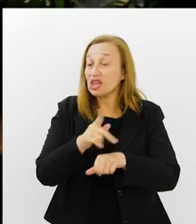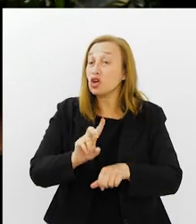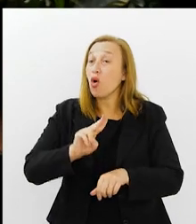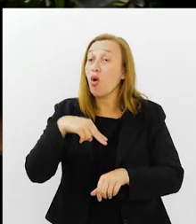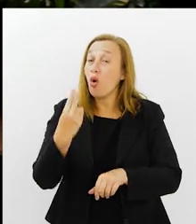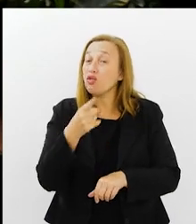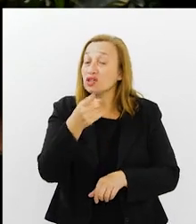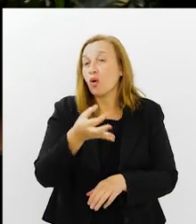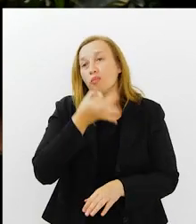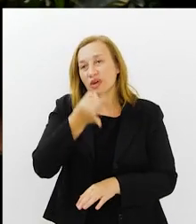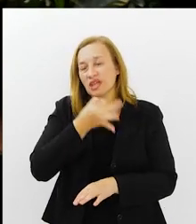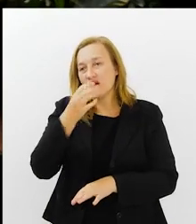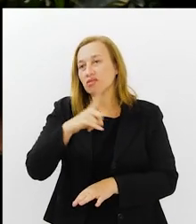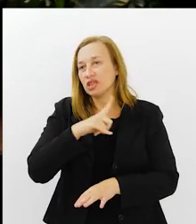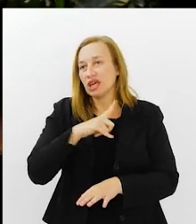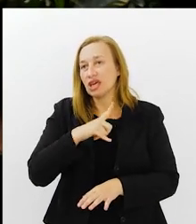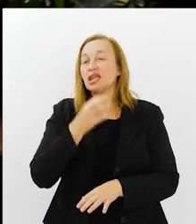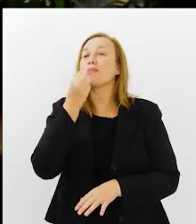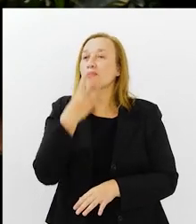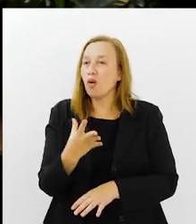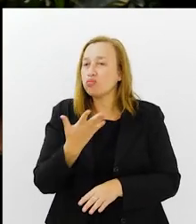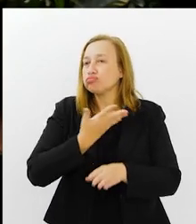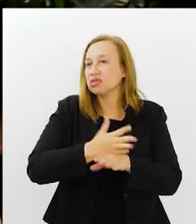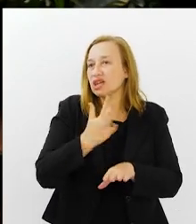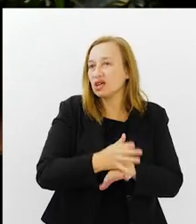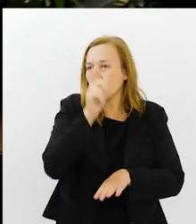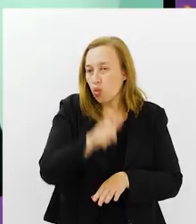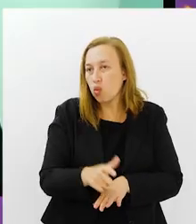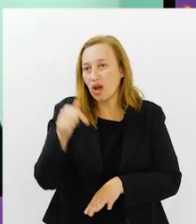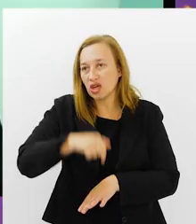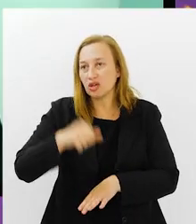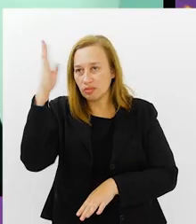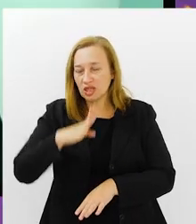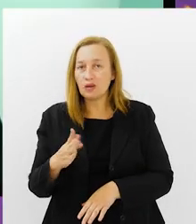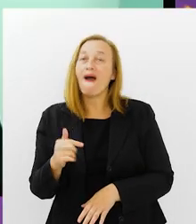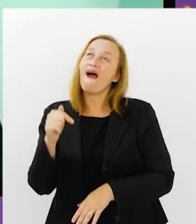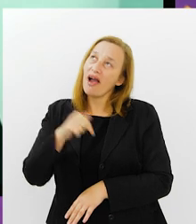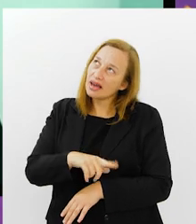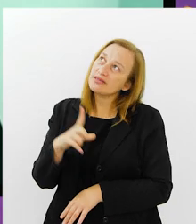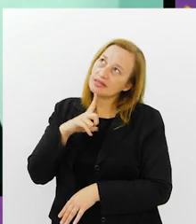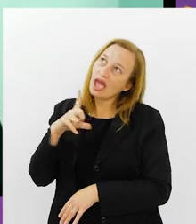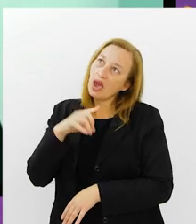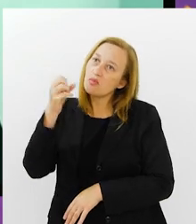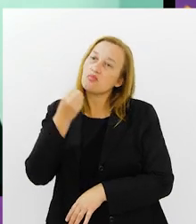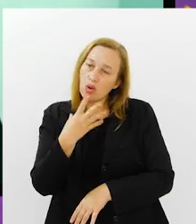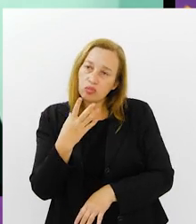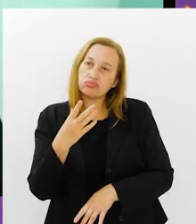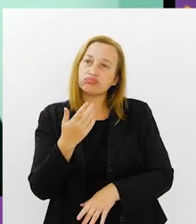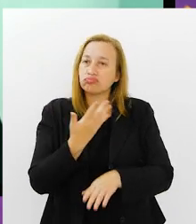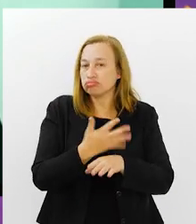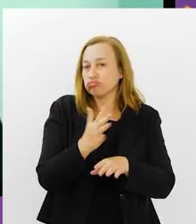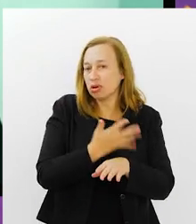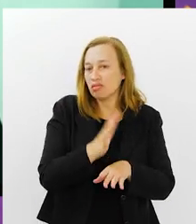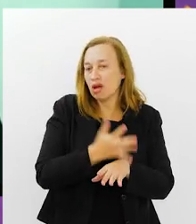ou você tem a opinião que tem treinador bom aqui? Não, aqui tem treinador bom. Existe uma corrente